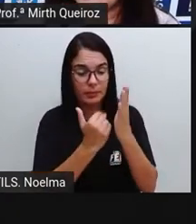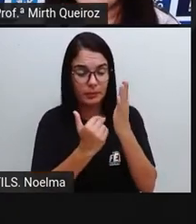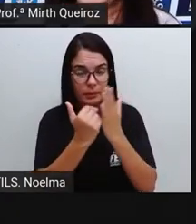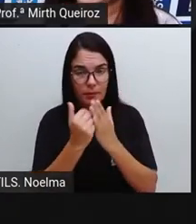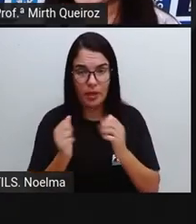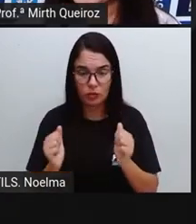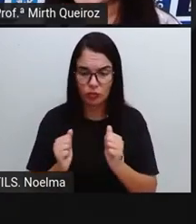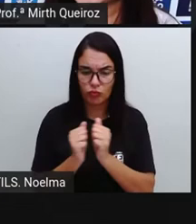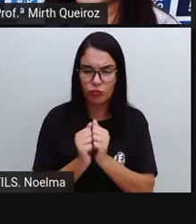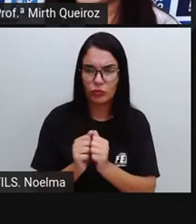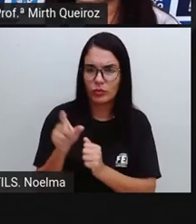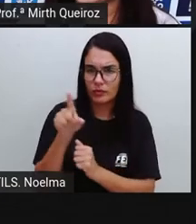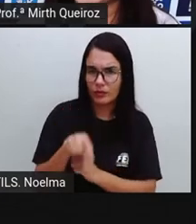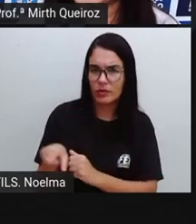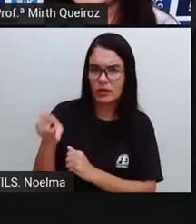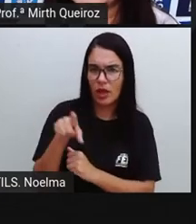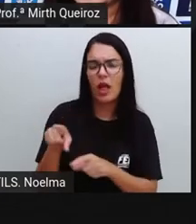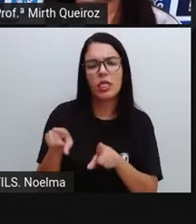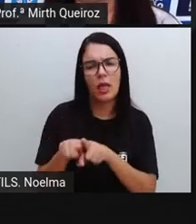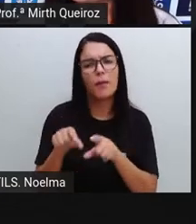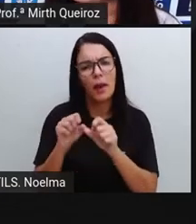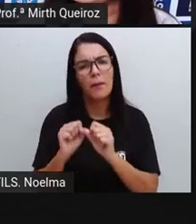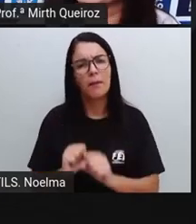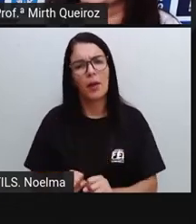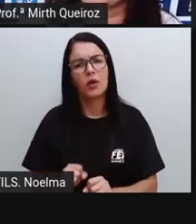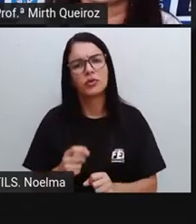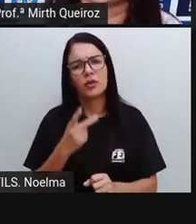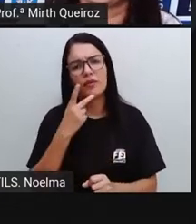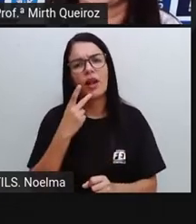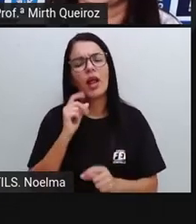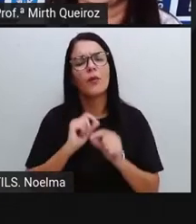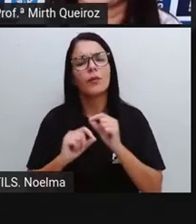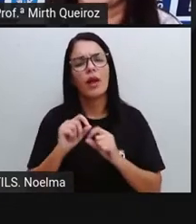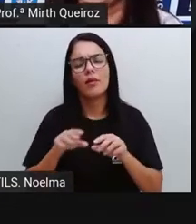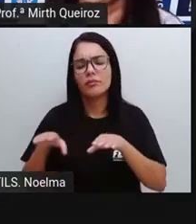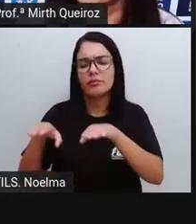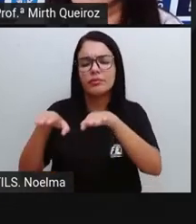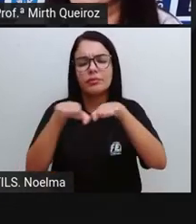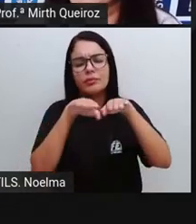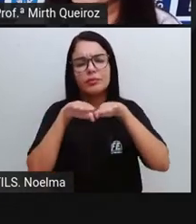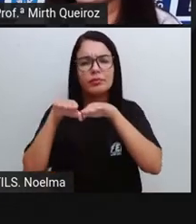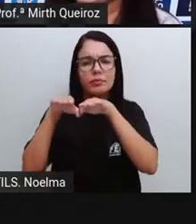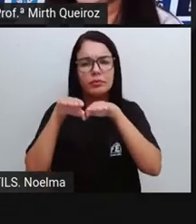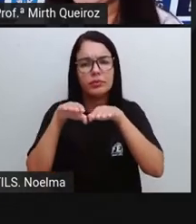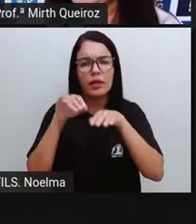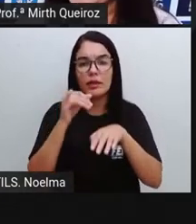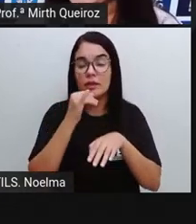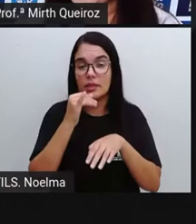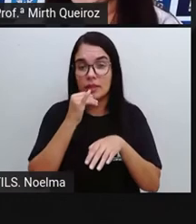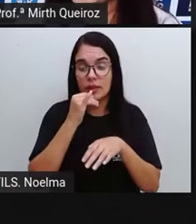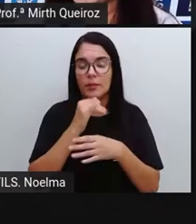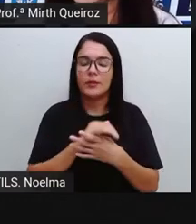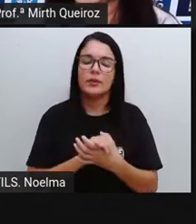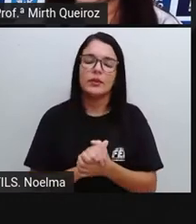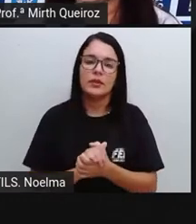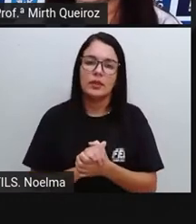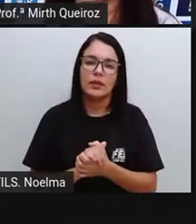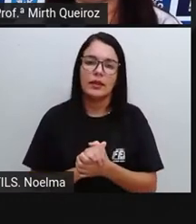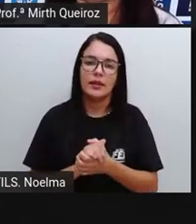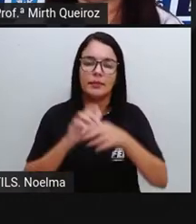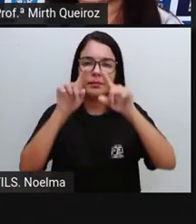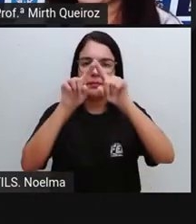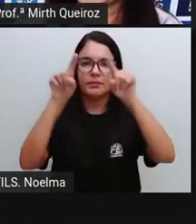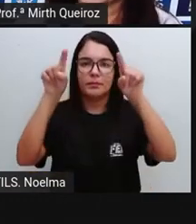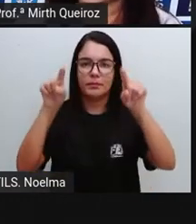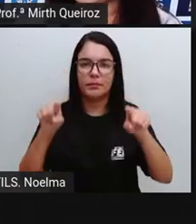seu redor, então você também poderia dizer que possui sim algo simétrico. O quadrado, a gente pode traçar eixos